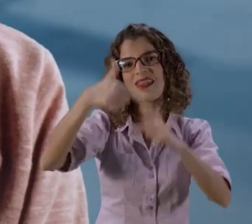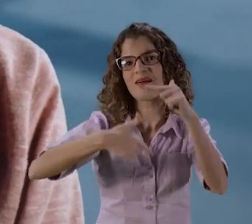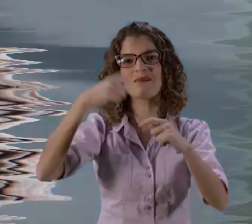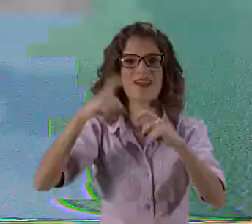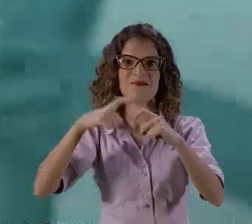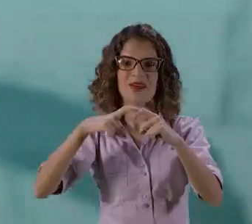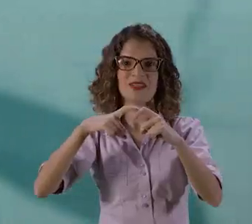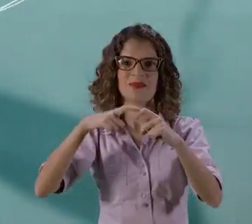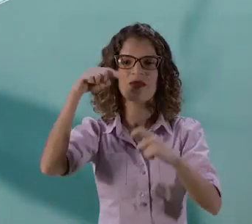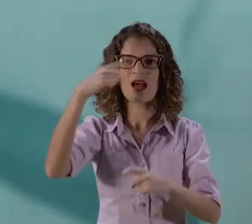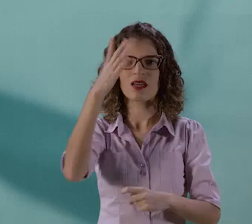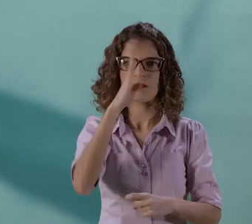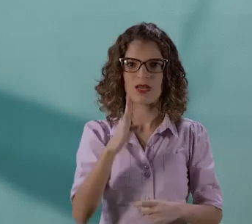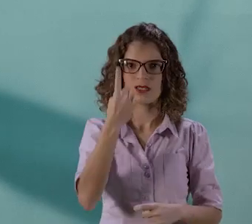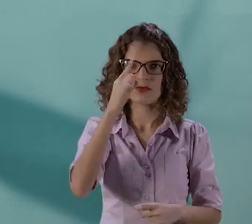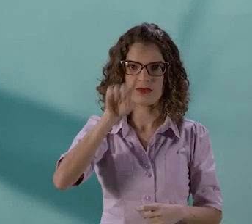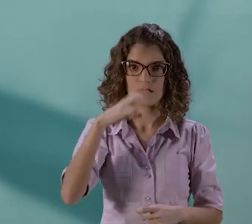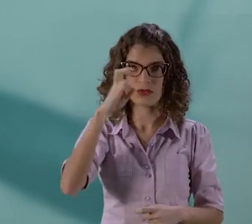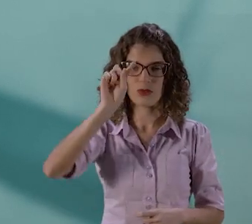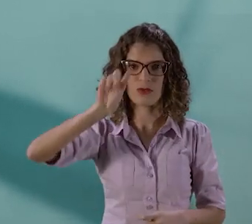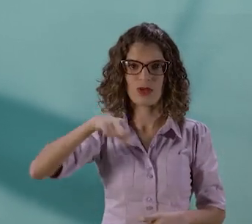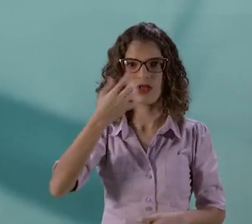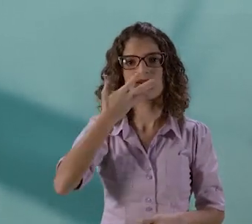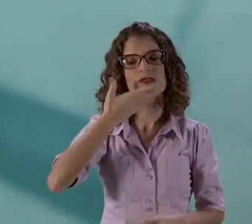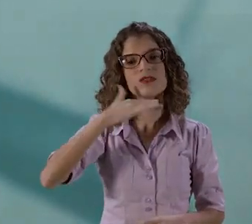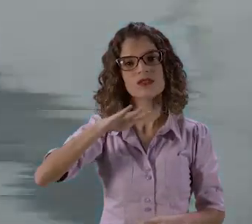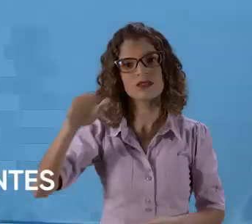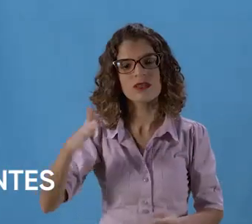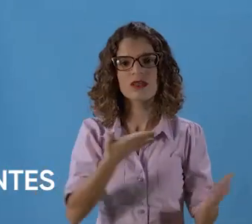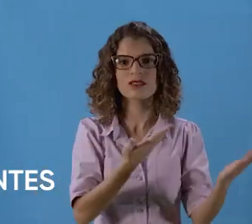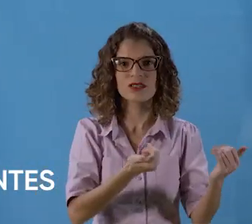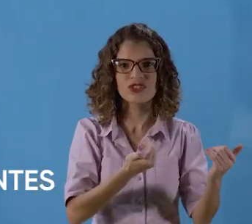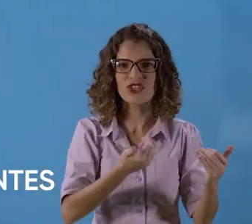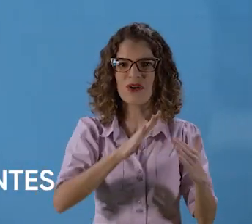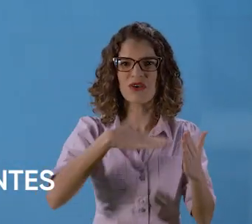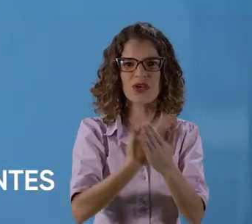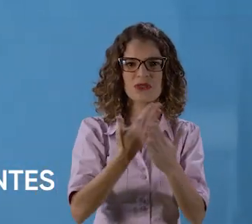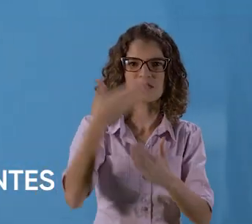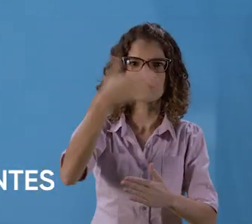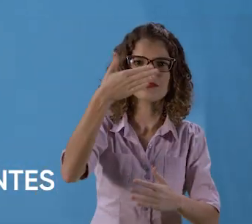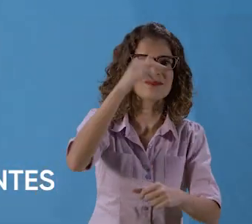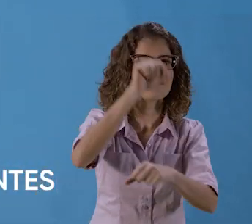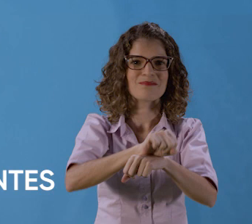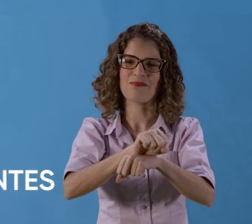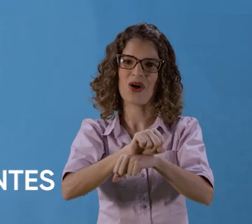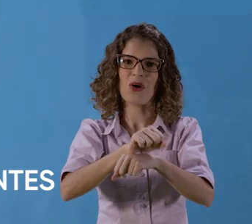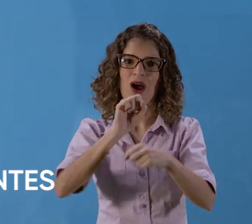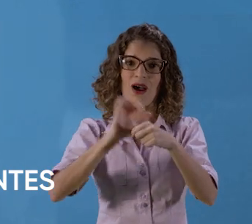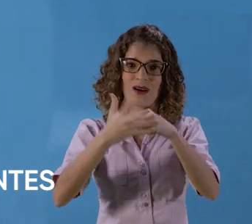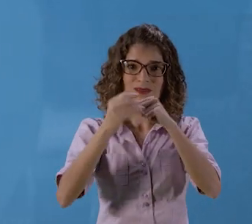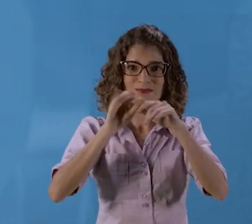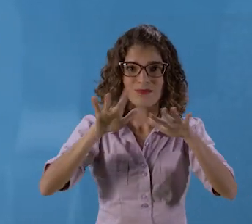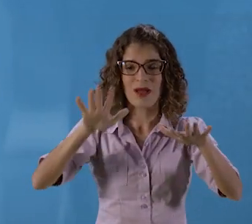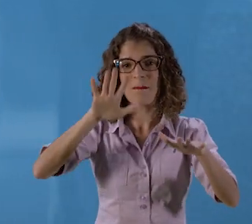O sonho da Eduarda é ser médica. No Brasil, mais de um milhão e meio de crianças e